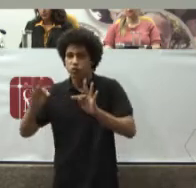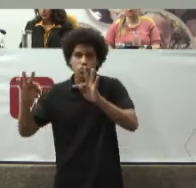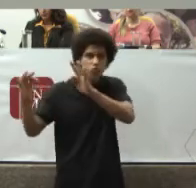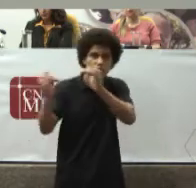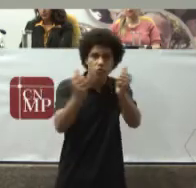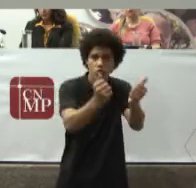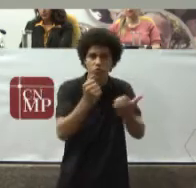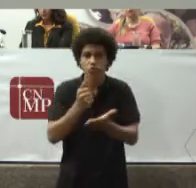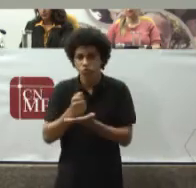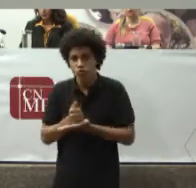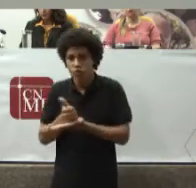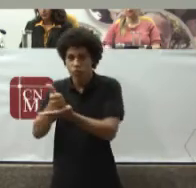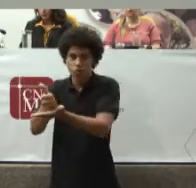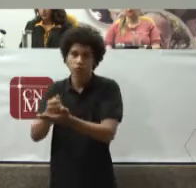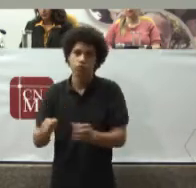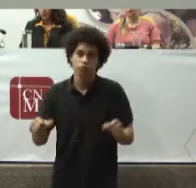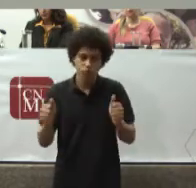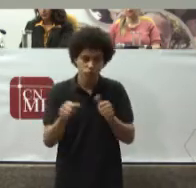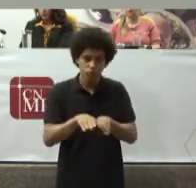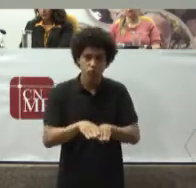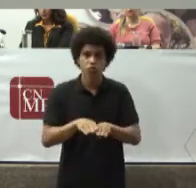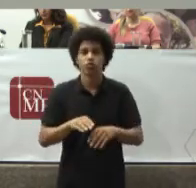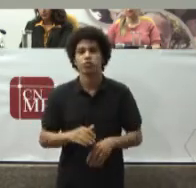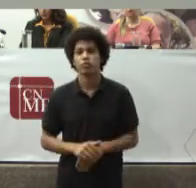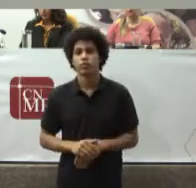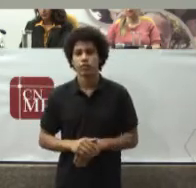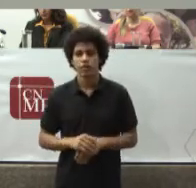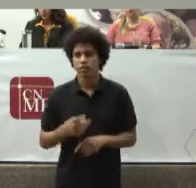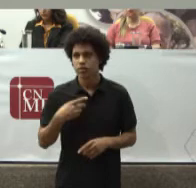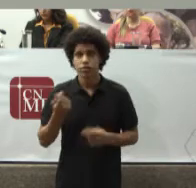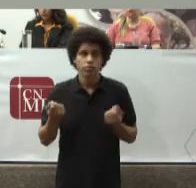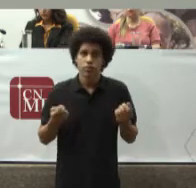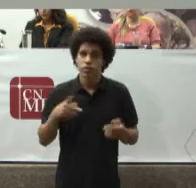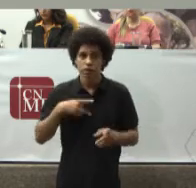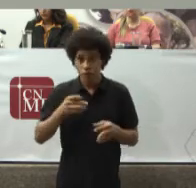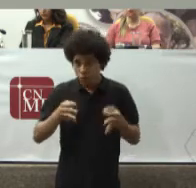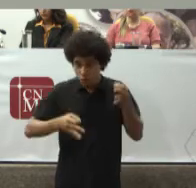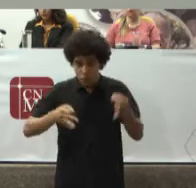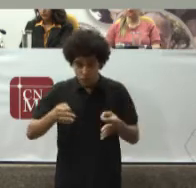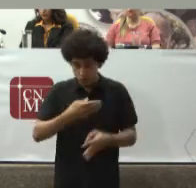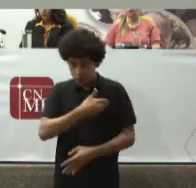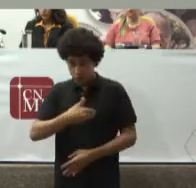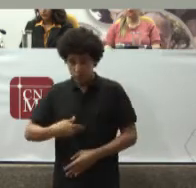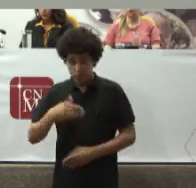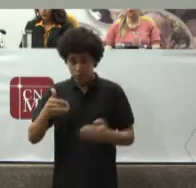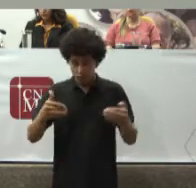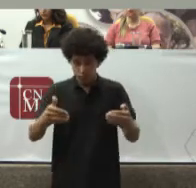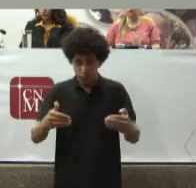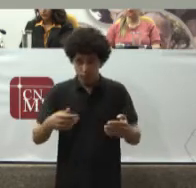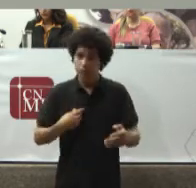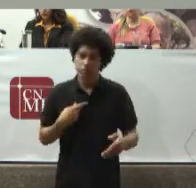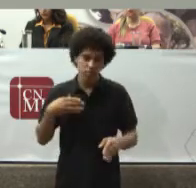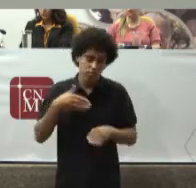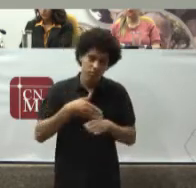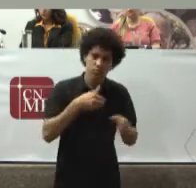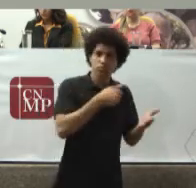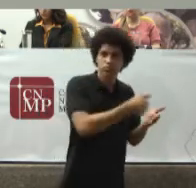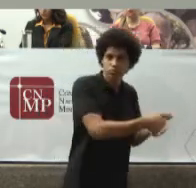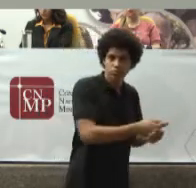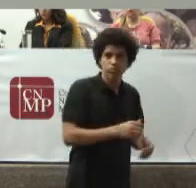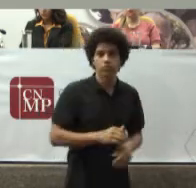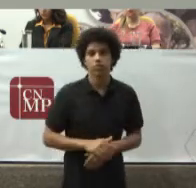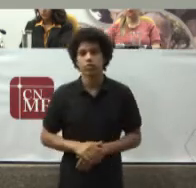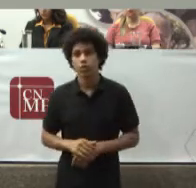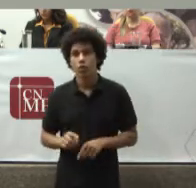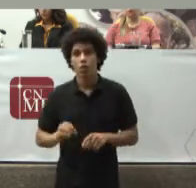demandado De aguardar Ser demandado Já que o Ministério Público E o Judiciário Vão interferir mesmo Ao